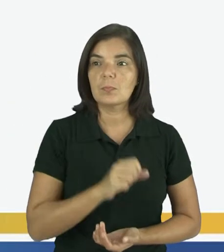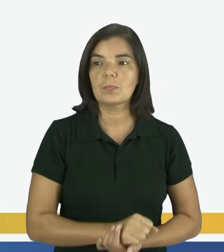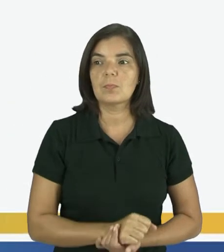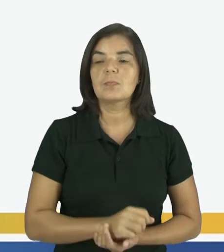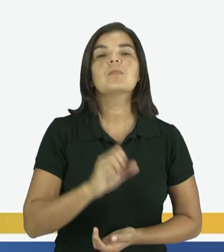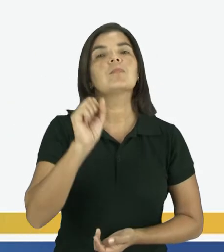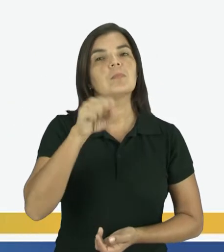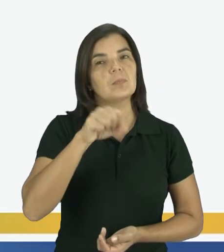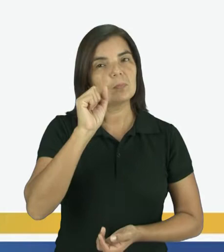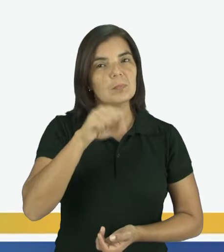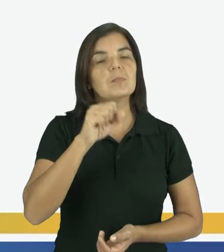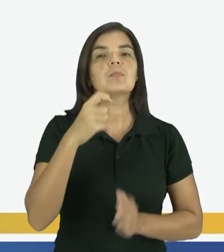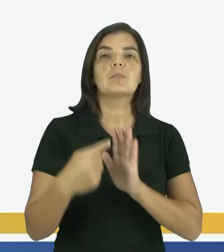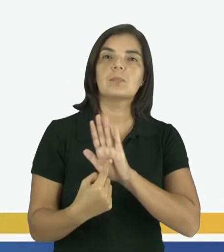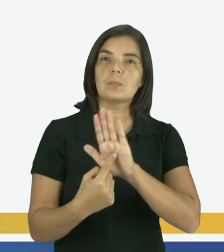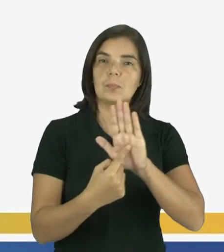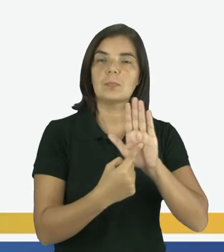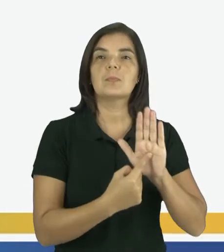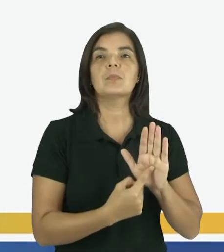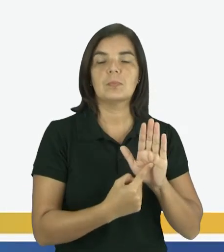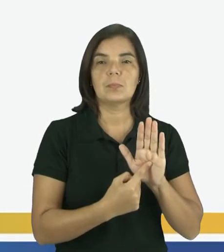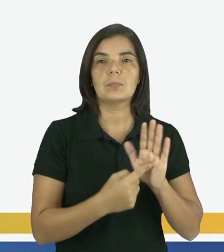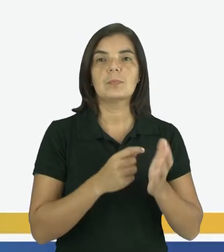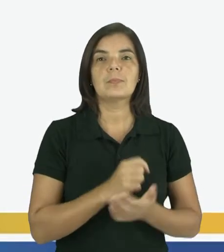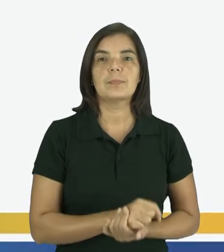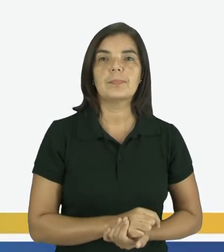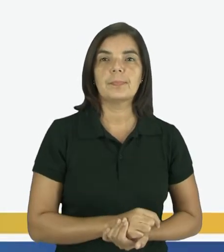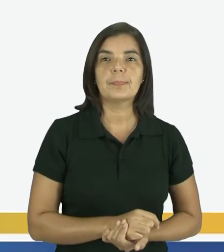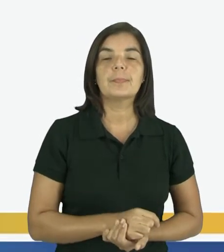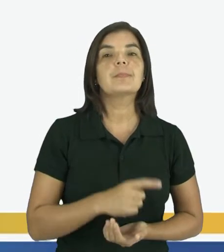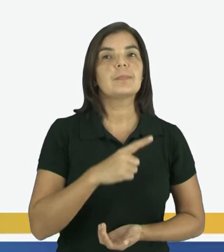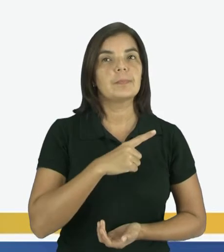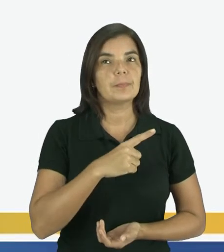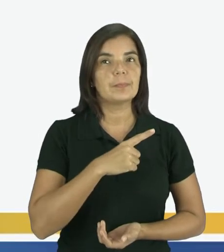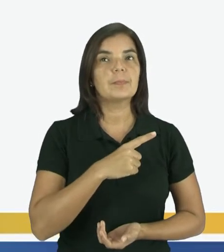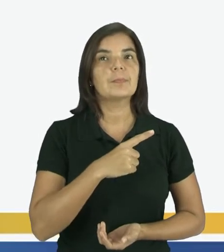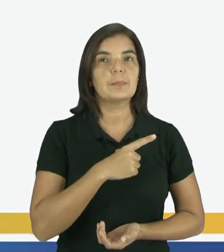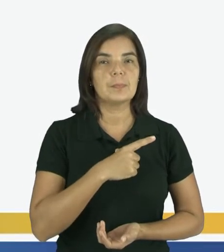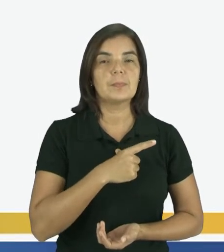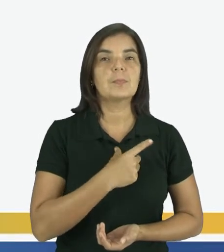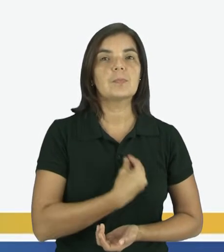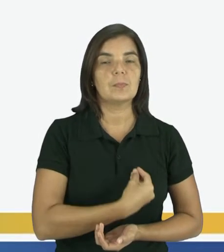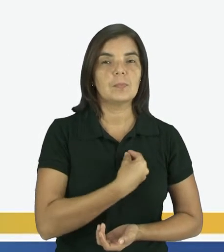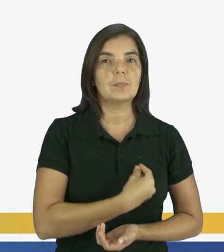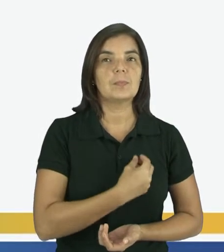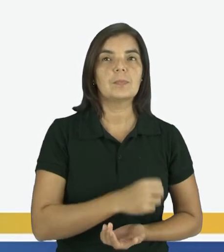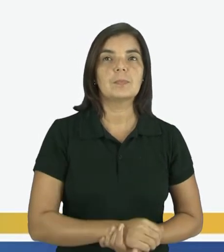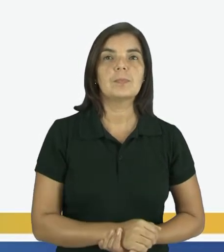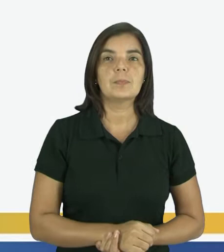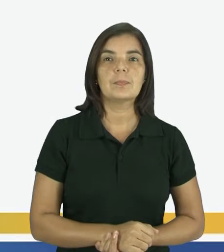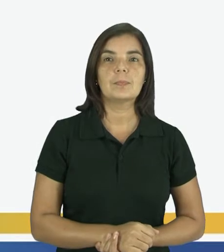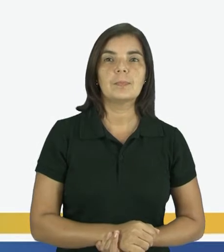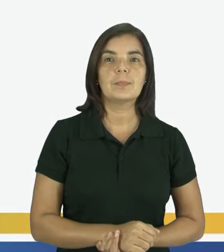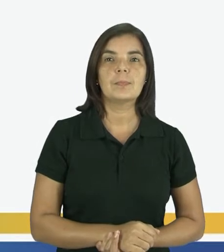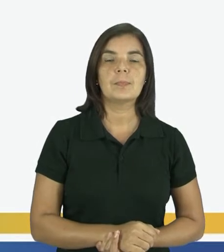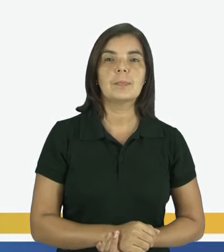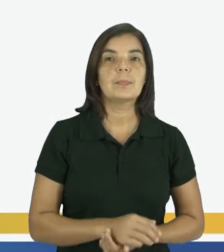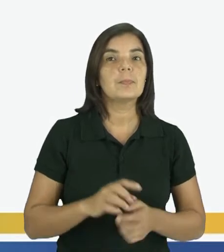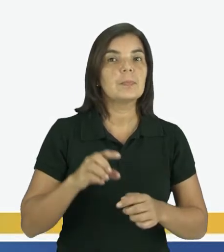Sim, não é mesmo? Eu acabei de mostrar a vocês que existem, existem sim. Tá bom? Então,